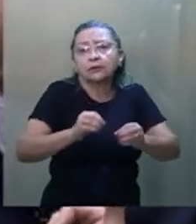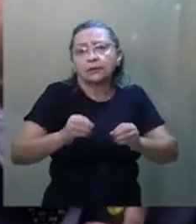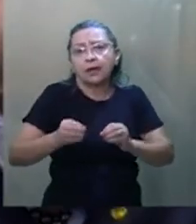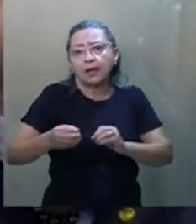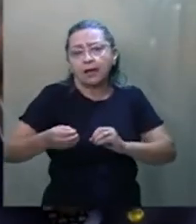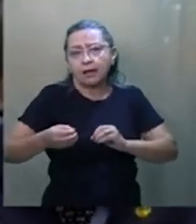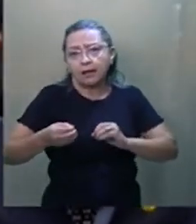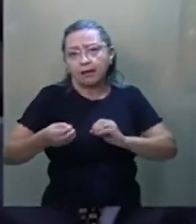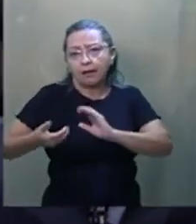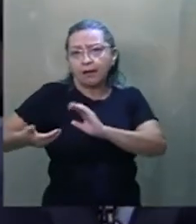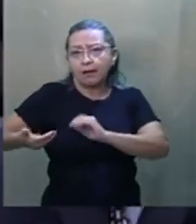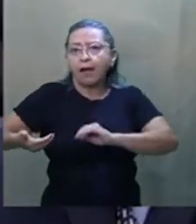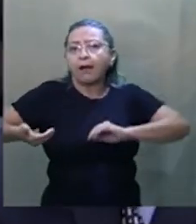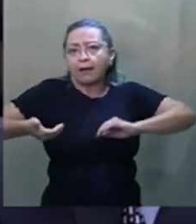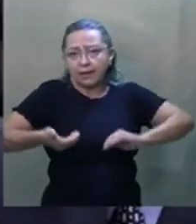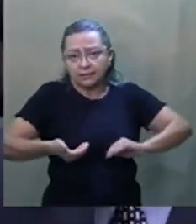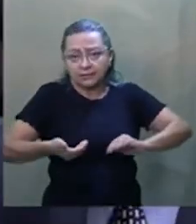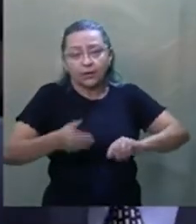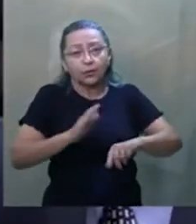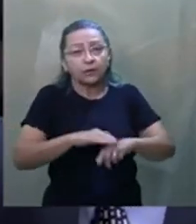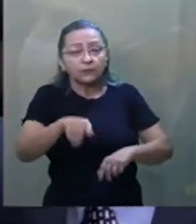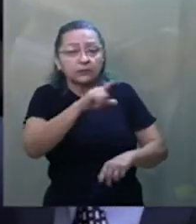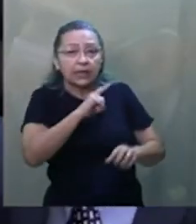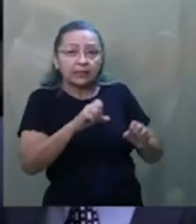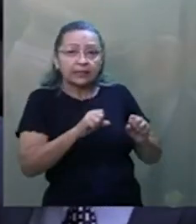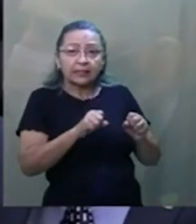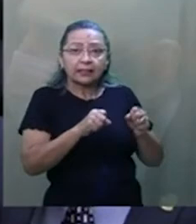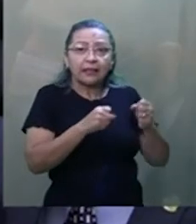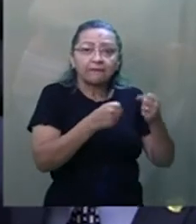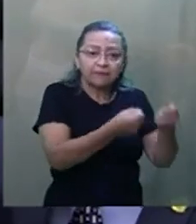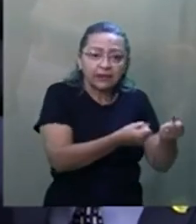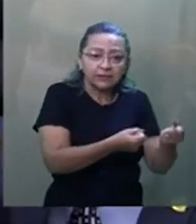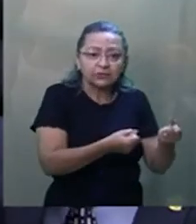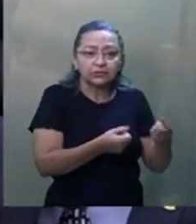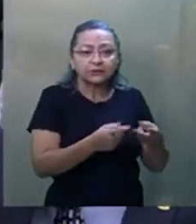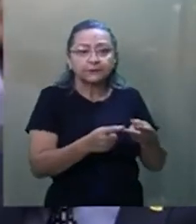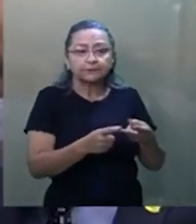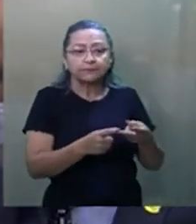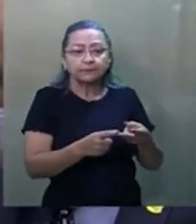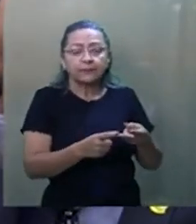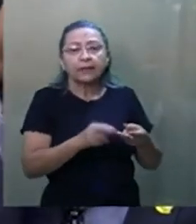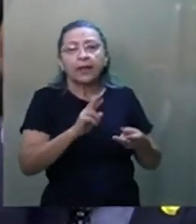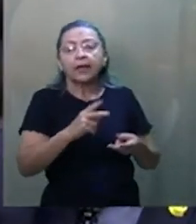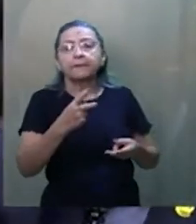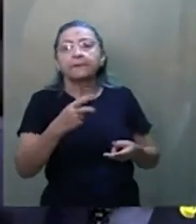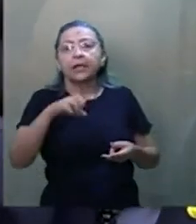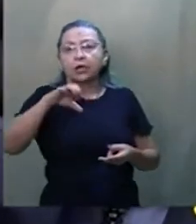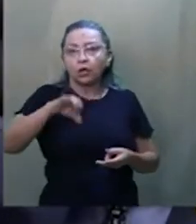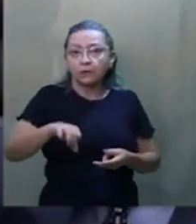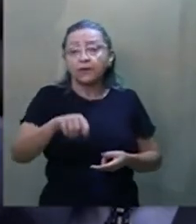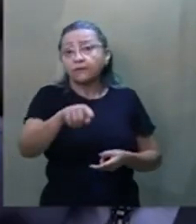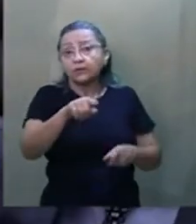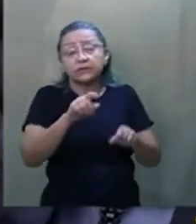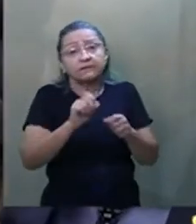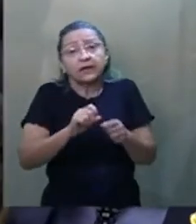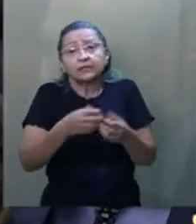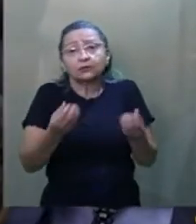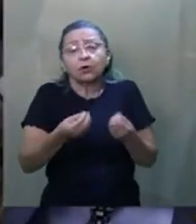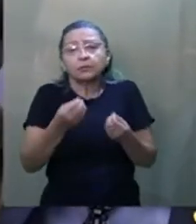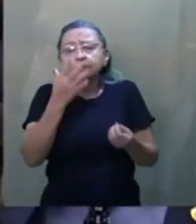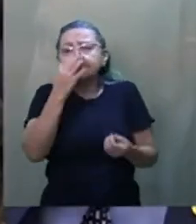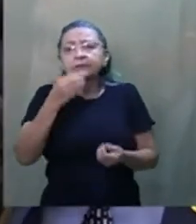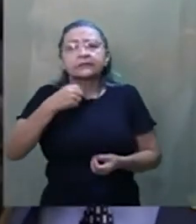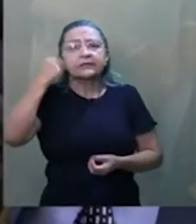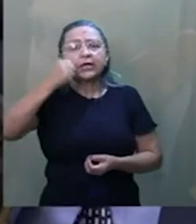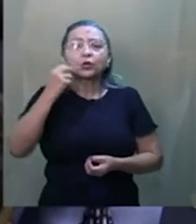Quando Vossa Excelência, por exemplo, defende o Instituto da RP9, do Orçamento Secreto, Vossa Excelência o faz como o